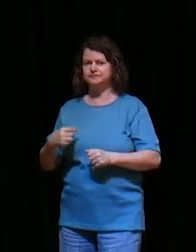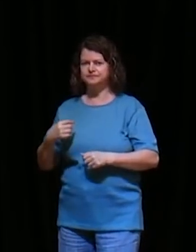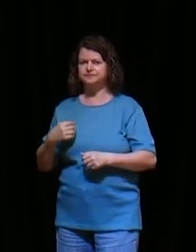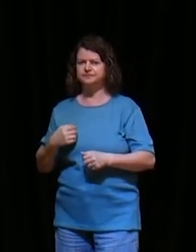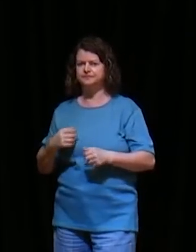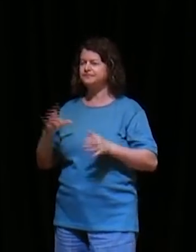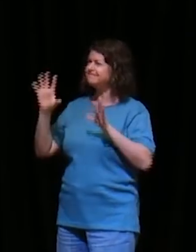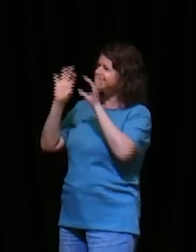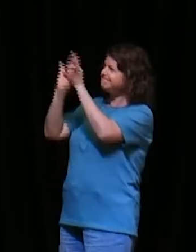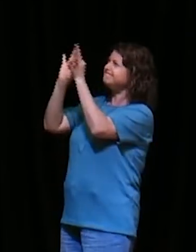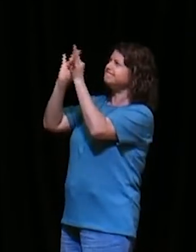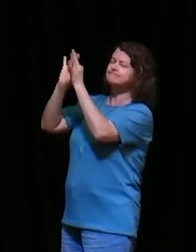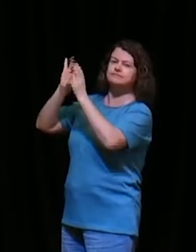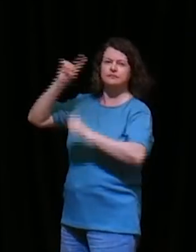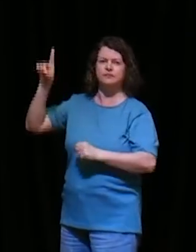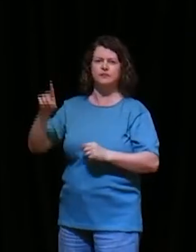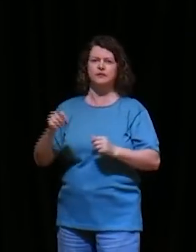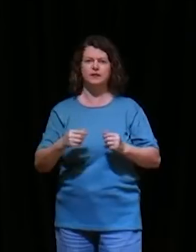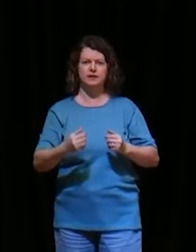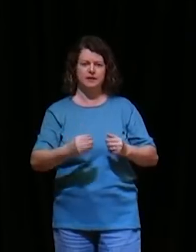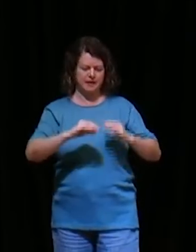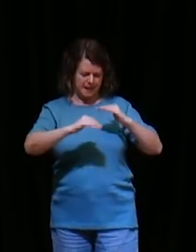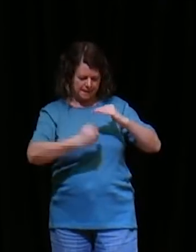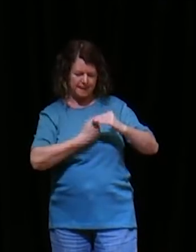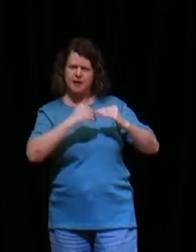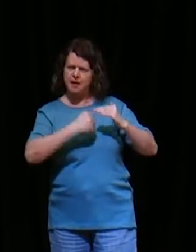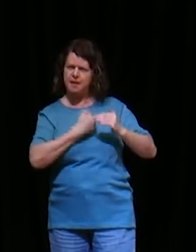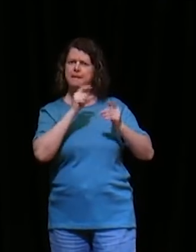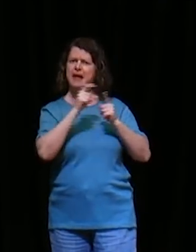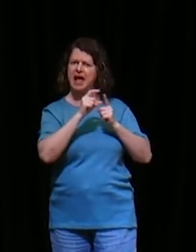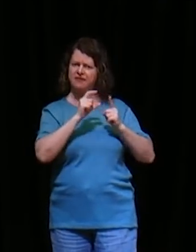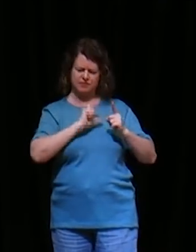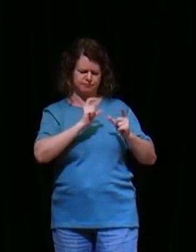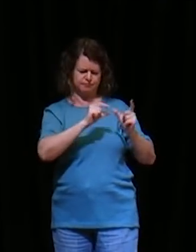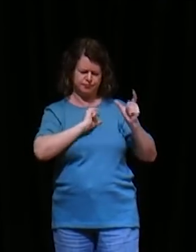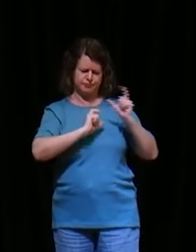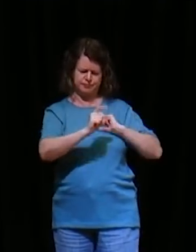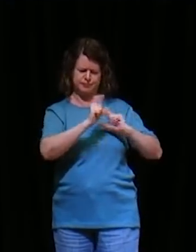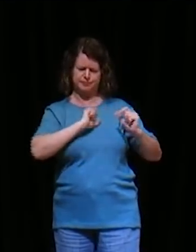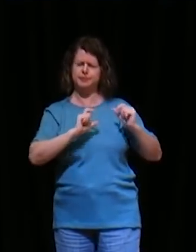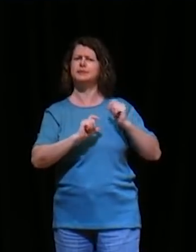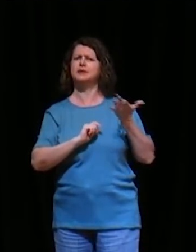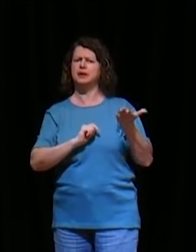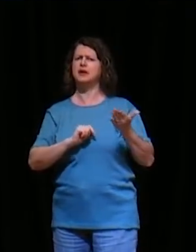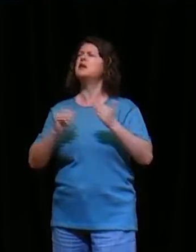vocês, pedirão o que quiserem, o que quiserem, e lhe será concedido,